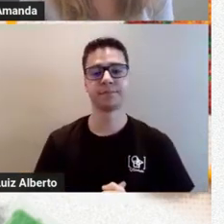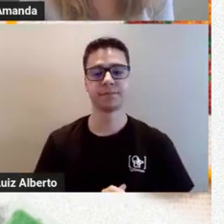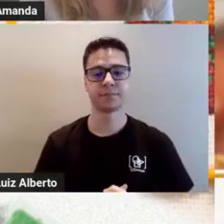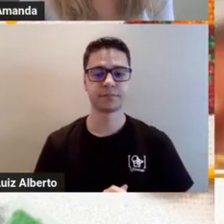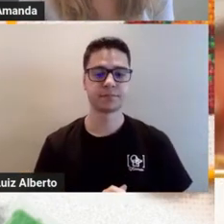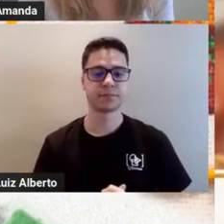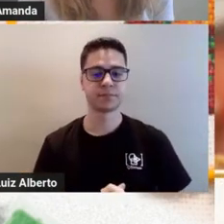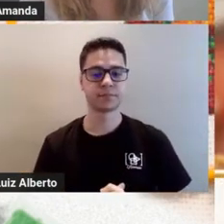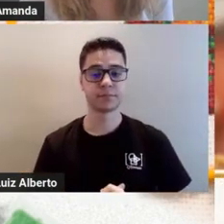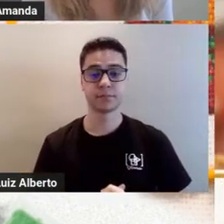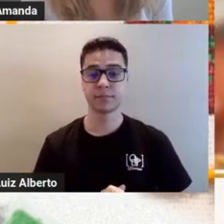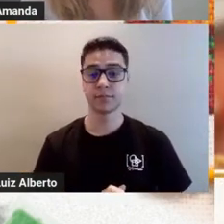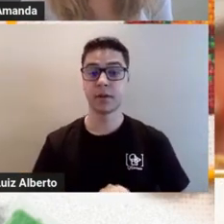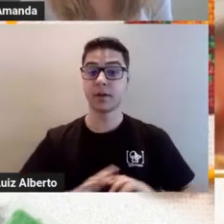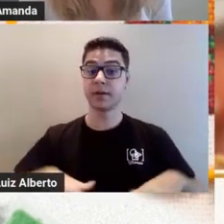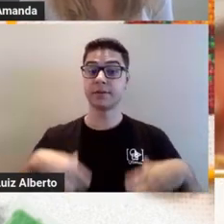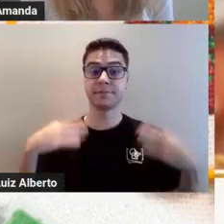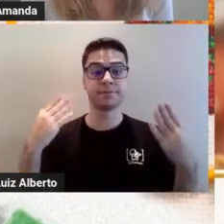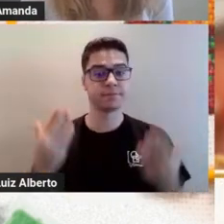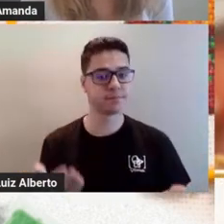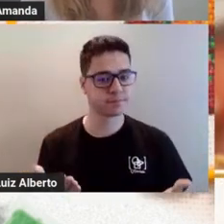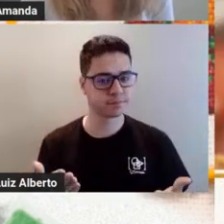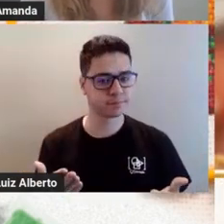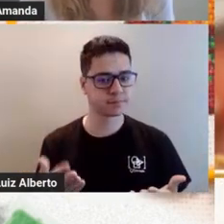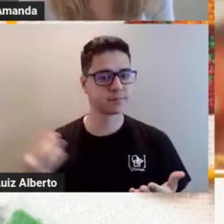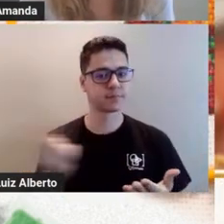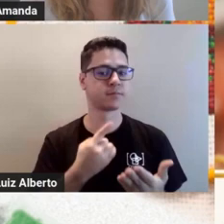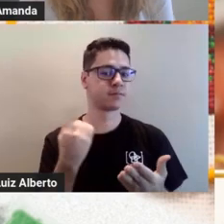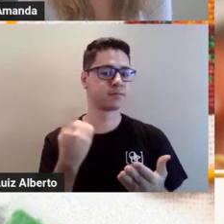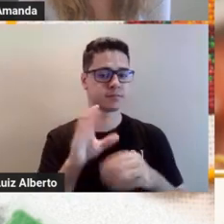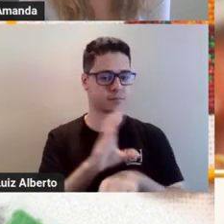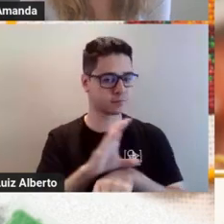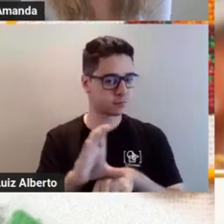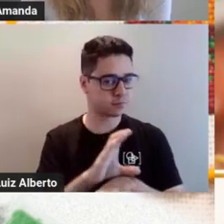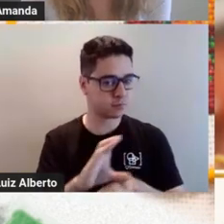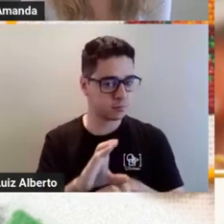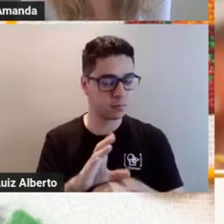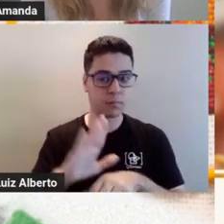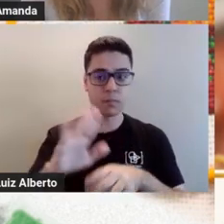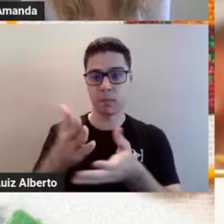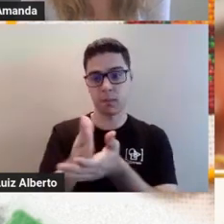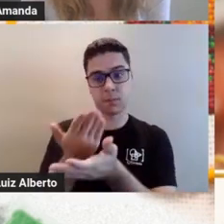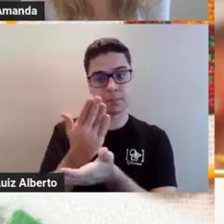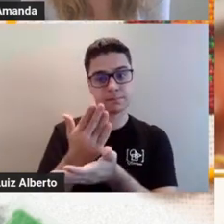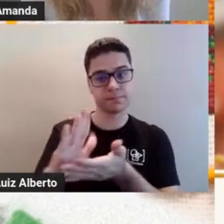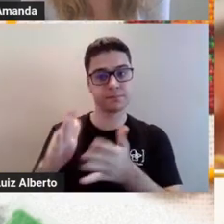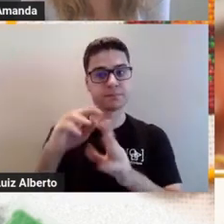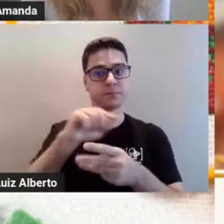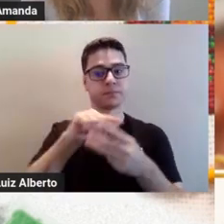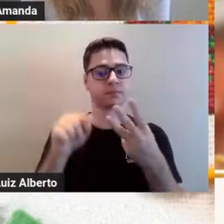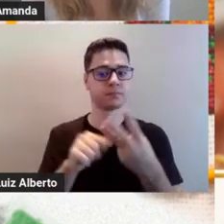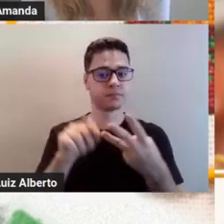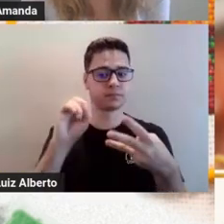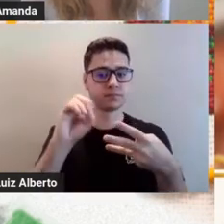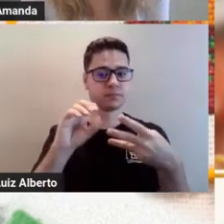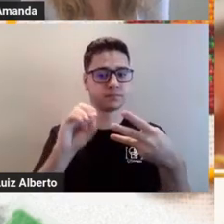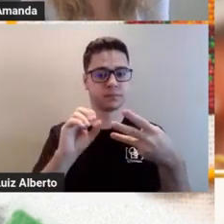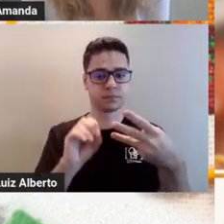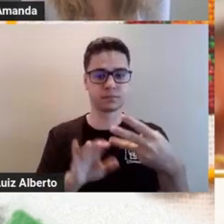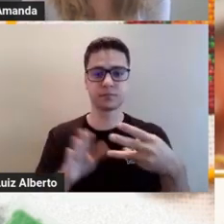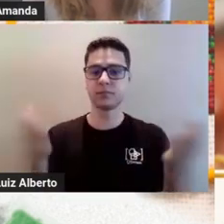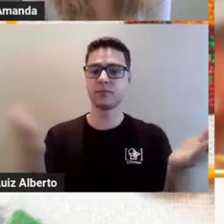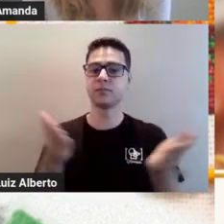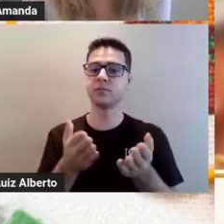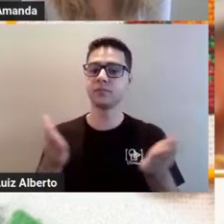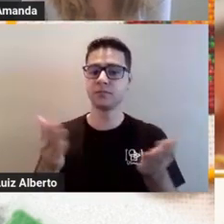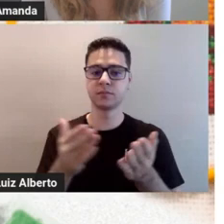Bom, pessoal, o nosso mini curso, ele está dividido em três aulas. Hoje a gente vai começar com a primeira aula